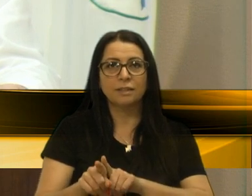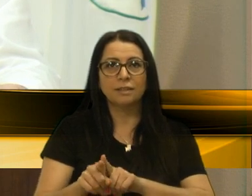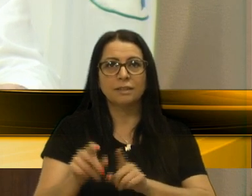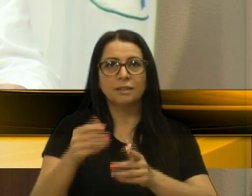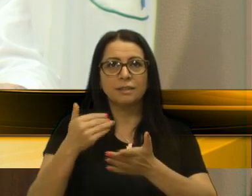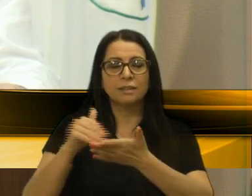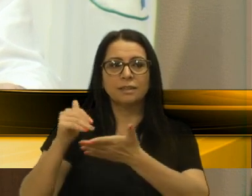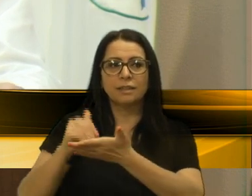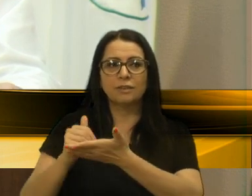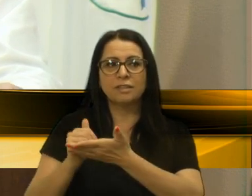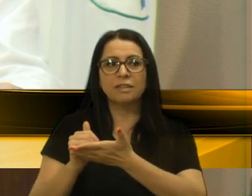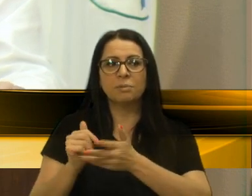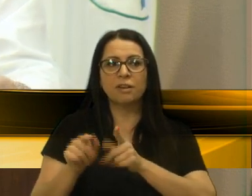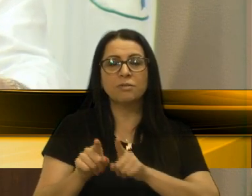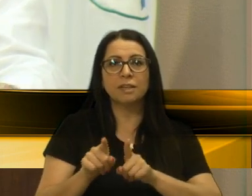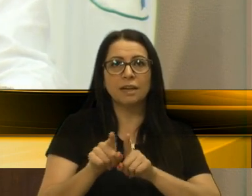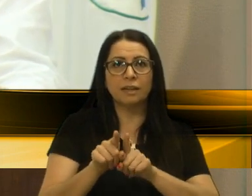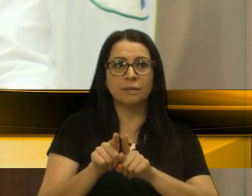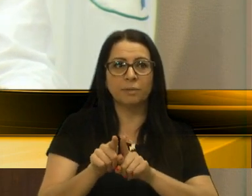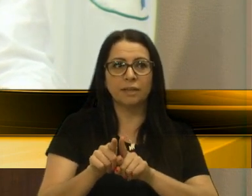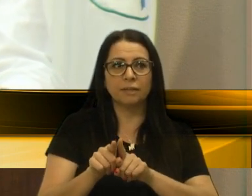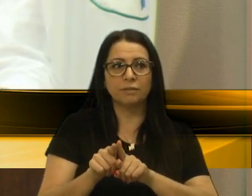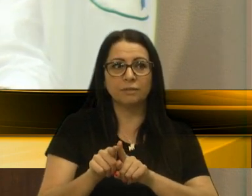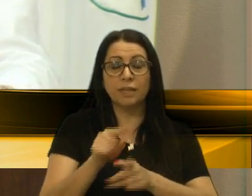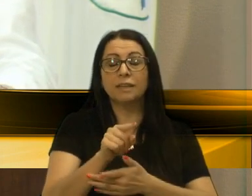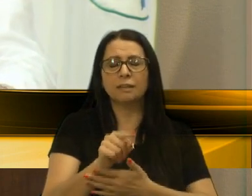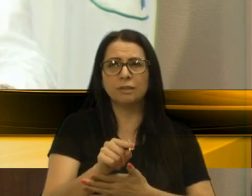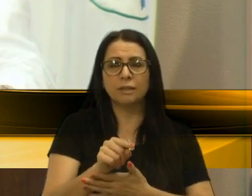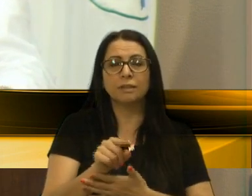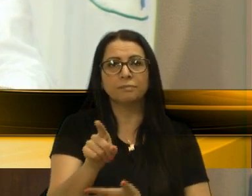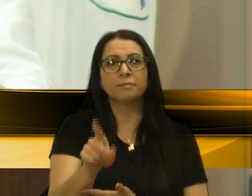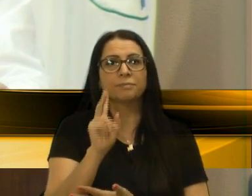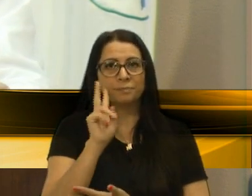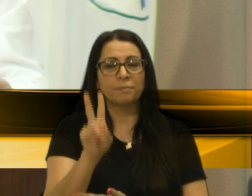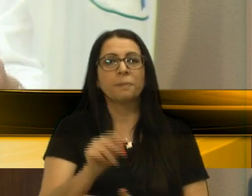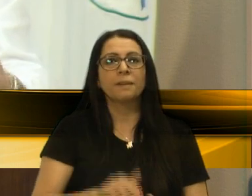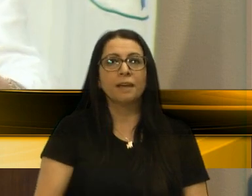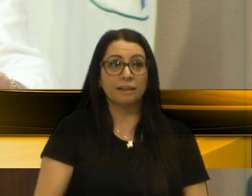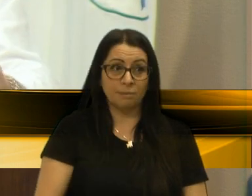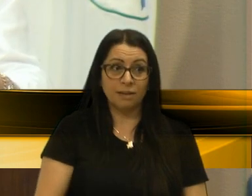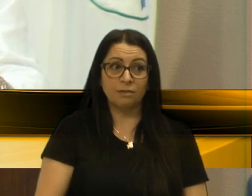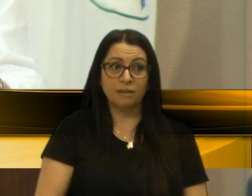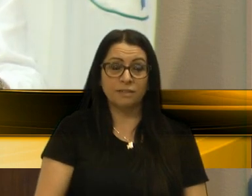secretário da comissão, o ex-vereador Idair Mosquem, e que estão aqui relatadas.